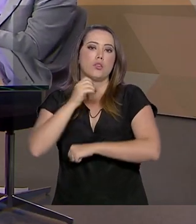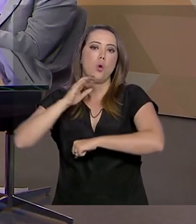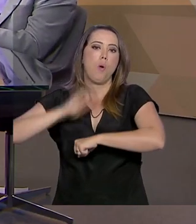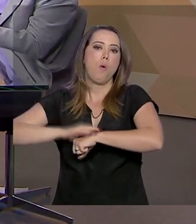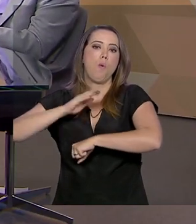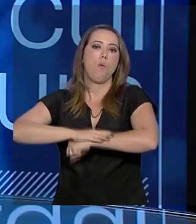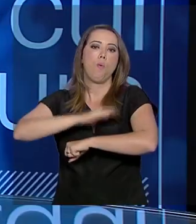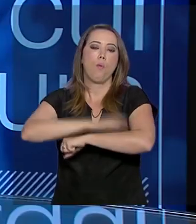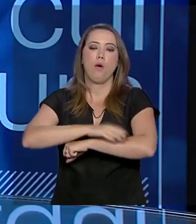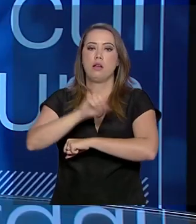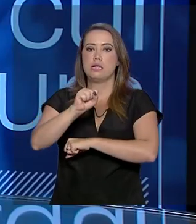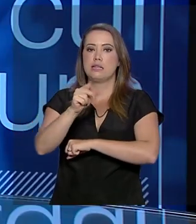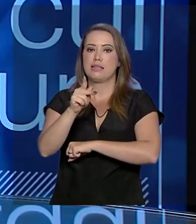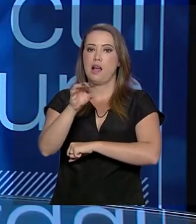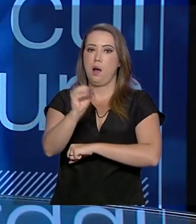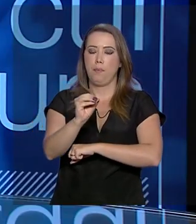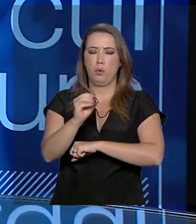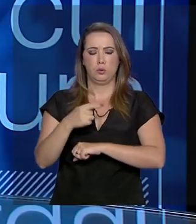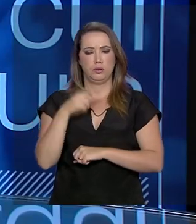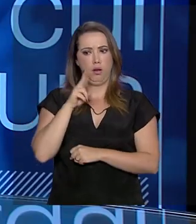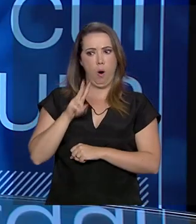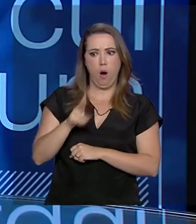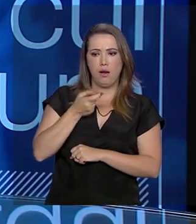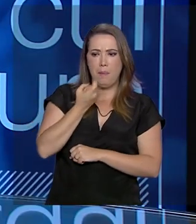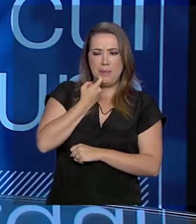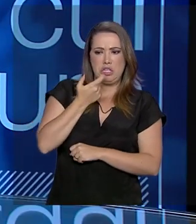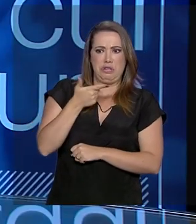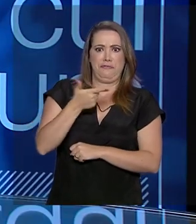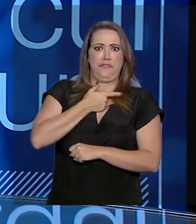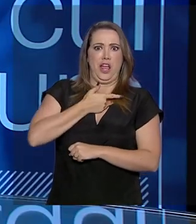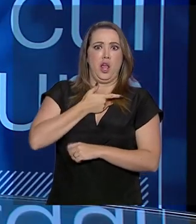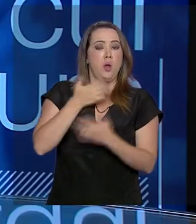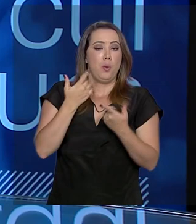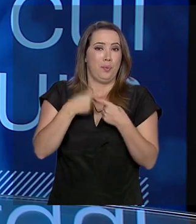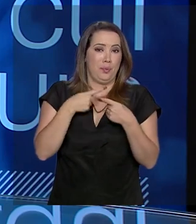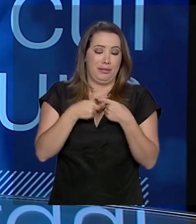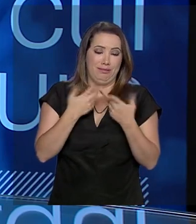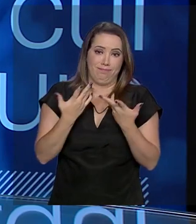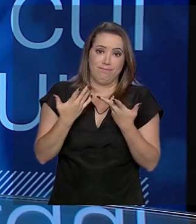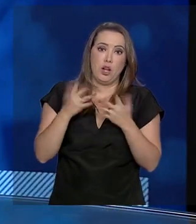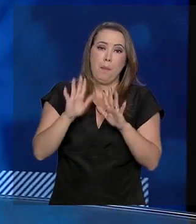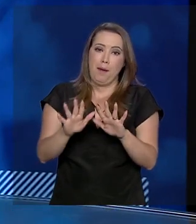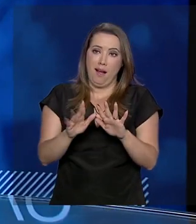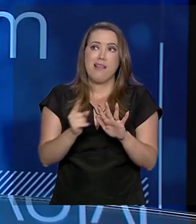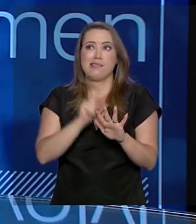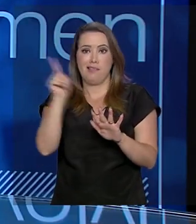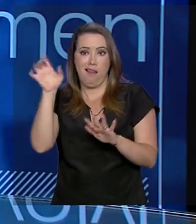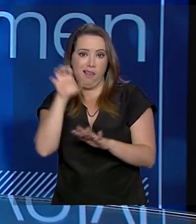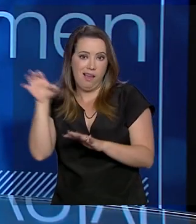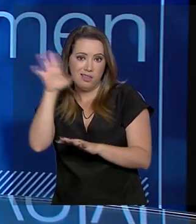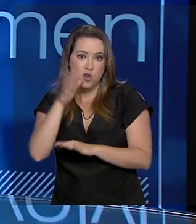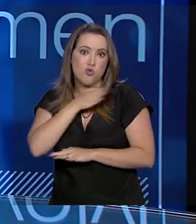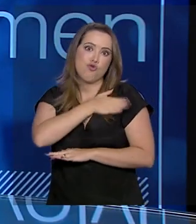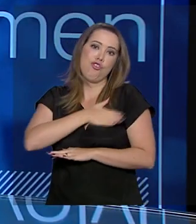assim, meio que um peixe pré-histórico, sabe? E, no entanto, ele é muito apreciado há muitos anos. Então, o Brasil tem, sim, muita